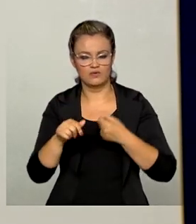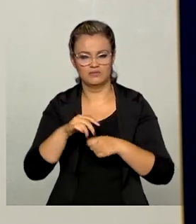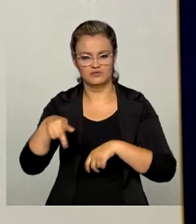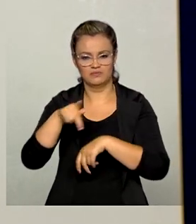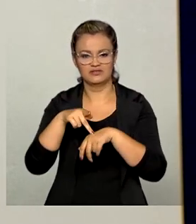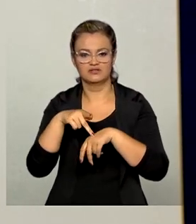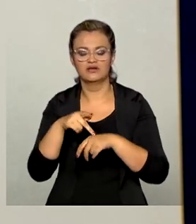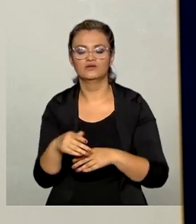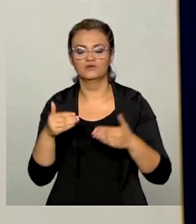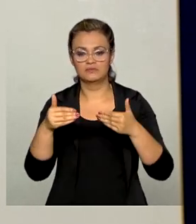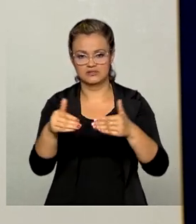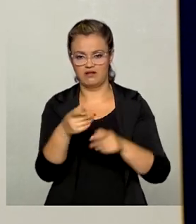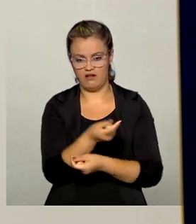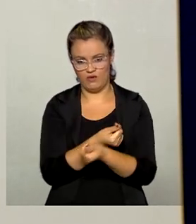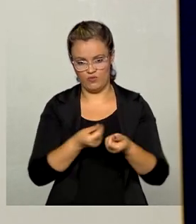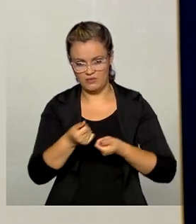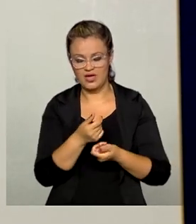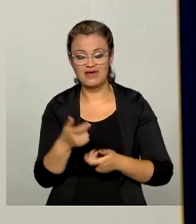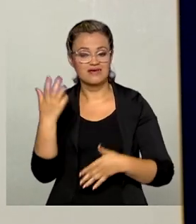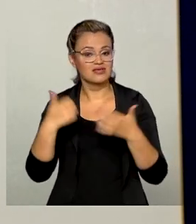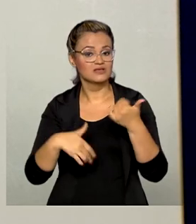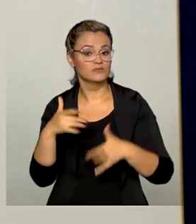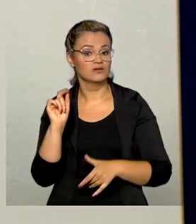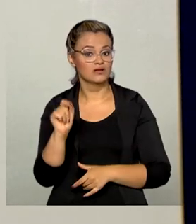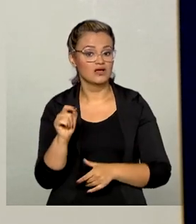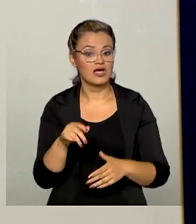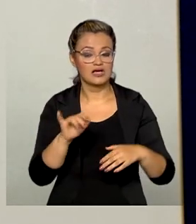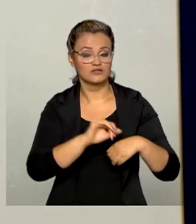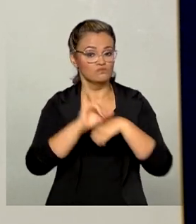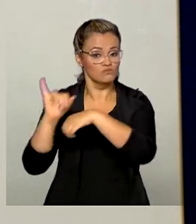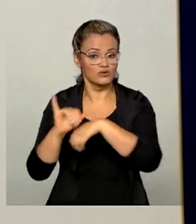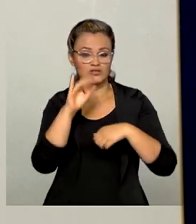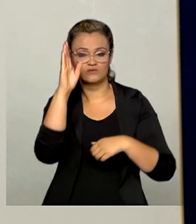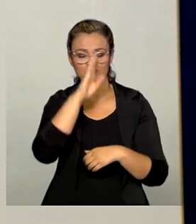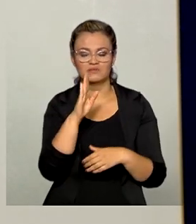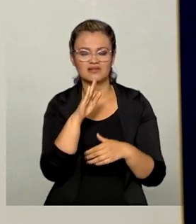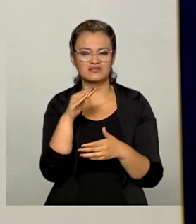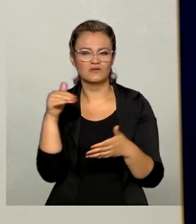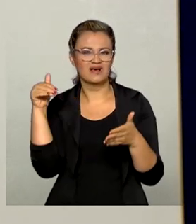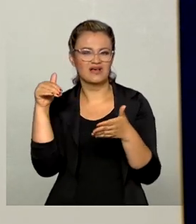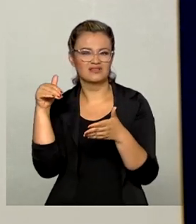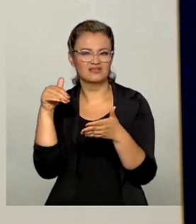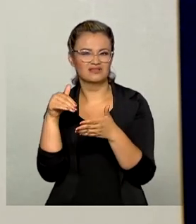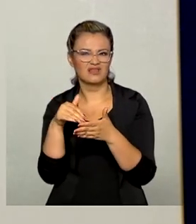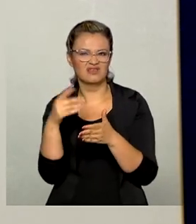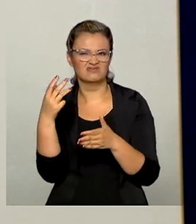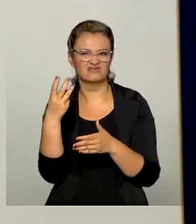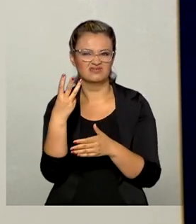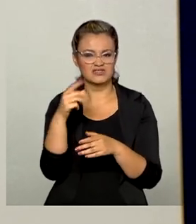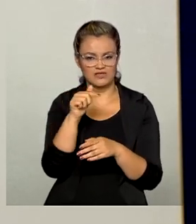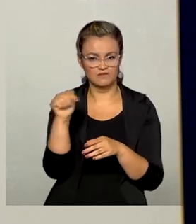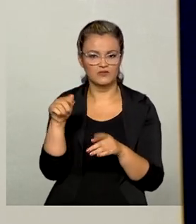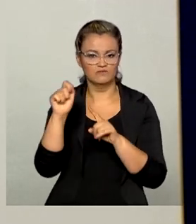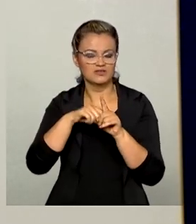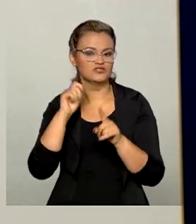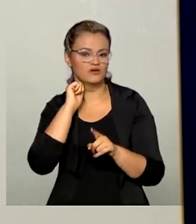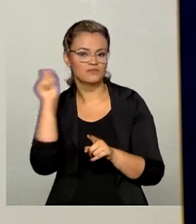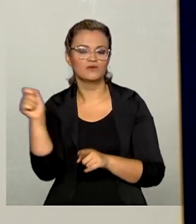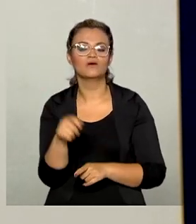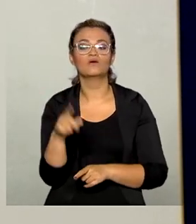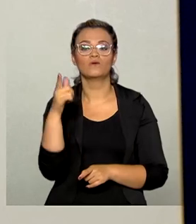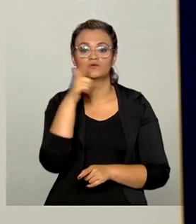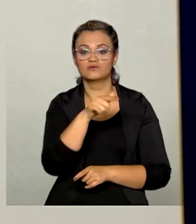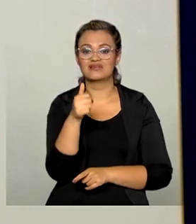SESEC, do Ministério da Economia, e eles mostram que as exportações do Brasil até a terceira semana de abril foram de US